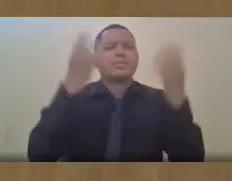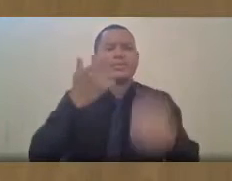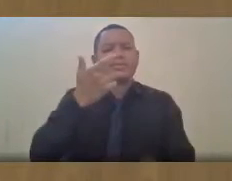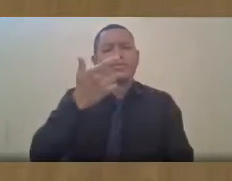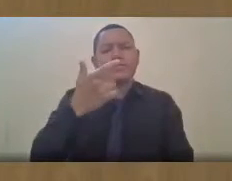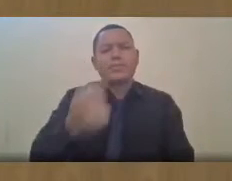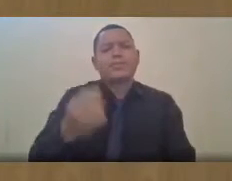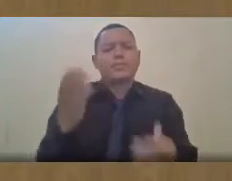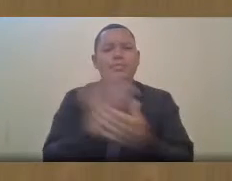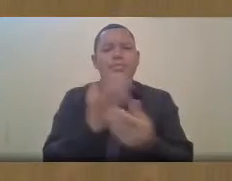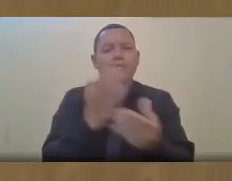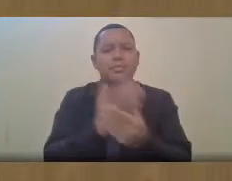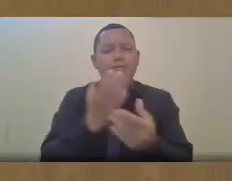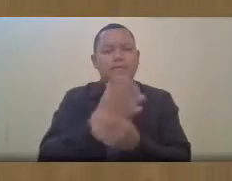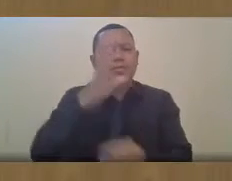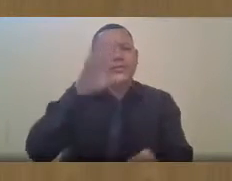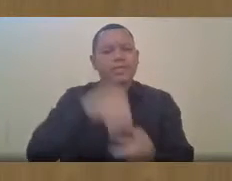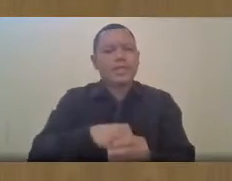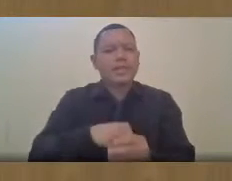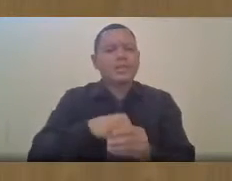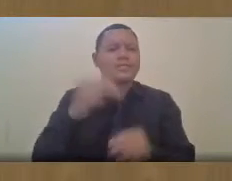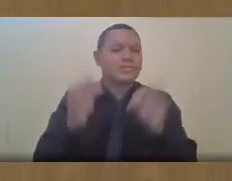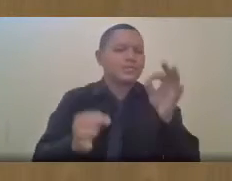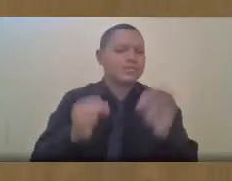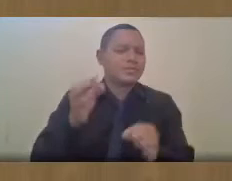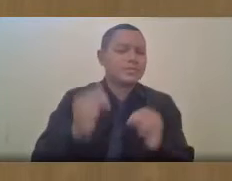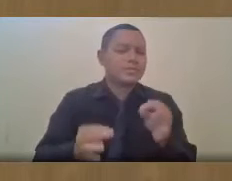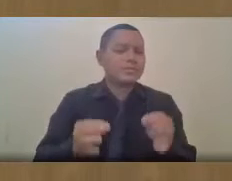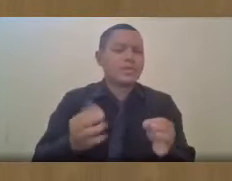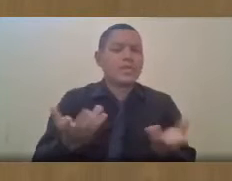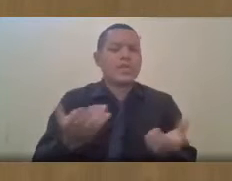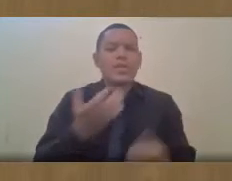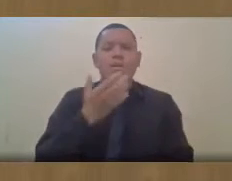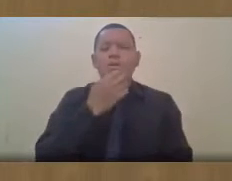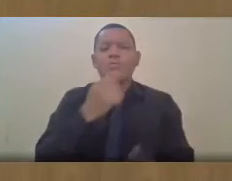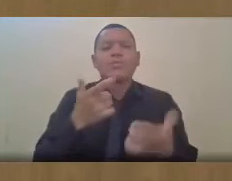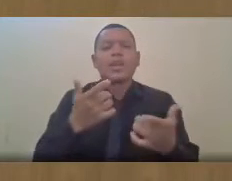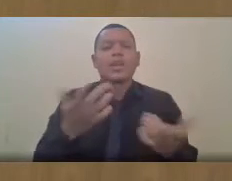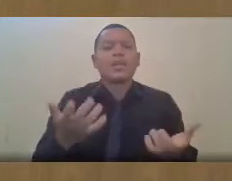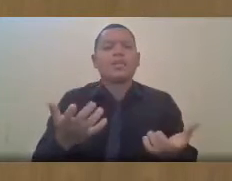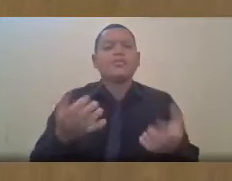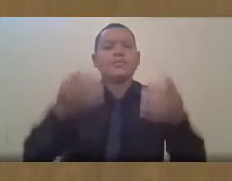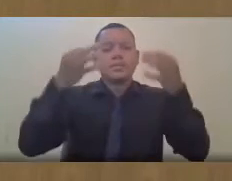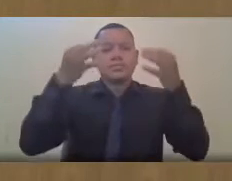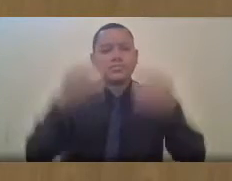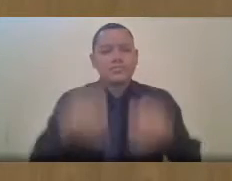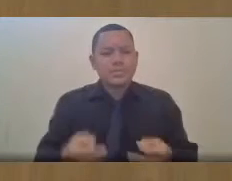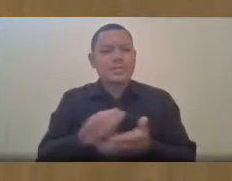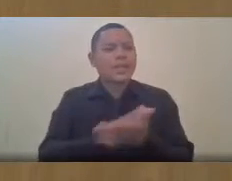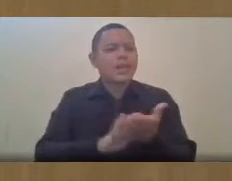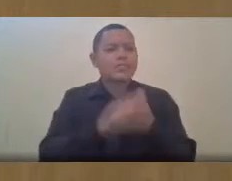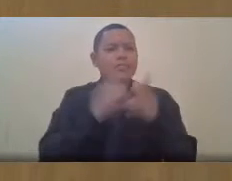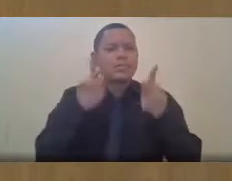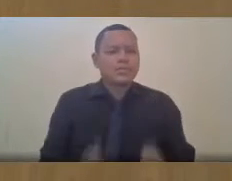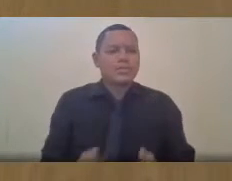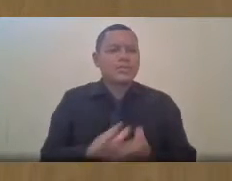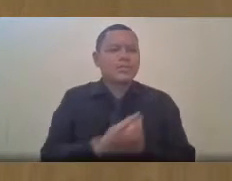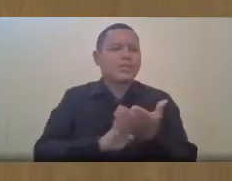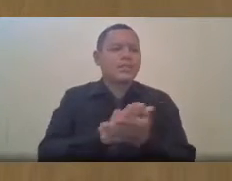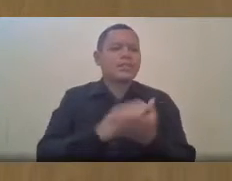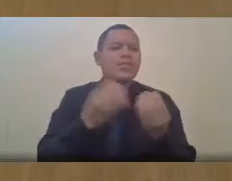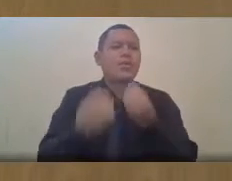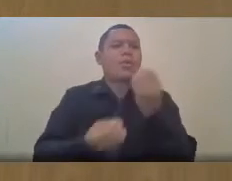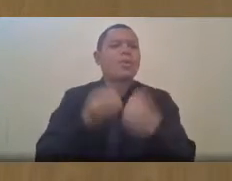no Supremo Tribunal Federal, um homem que não dá exemplo para ninguém nesse país, ser relator de uma